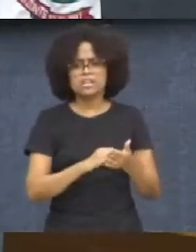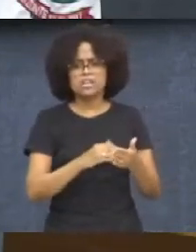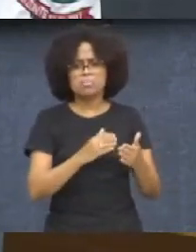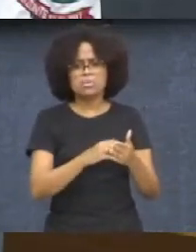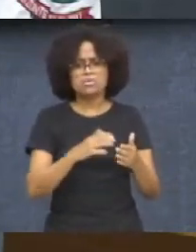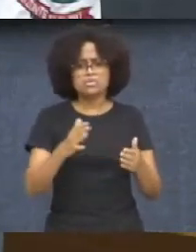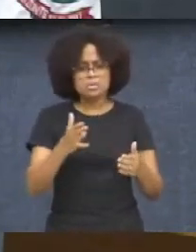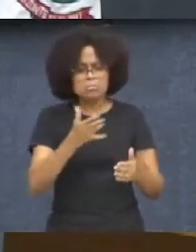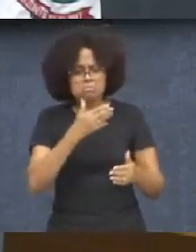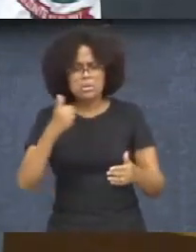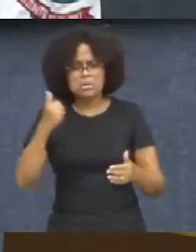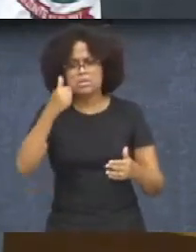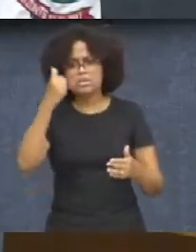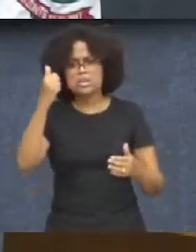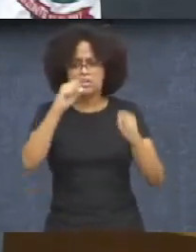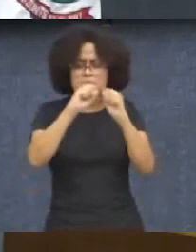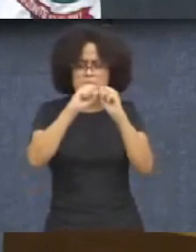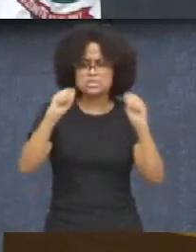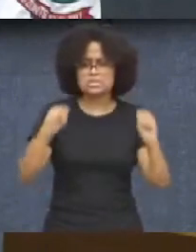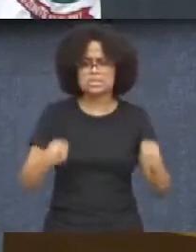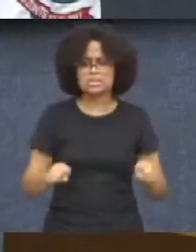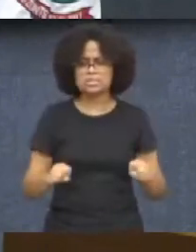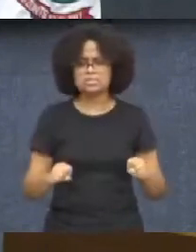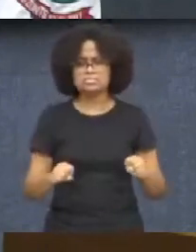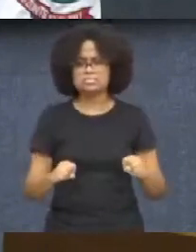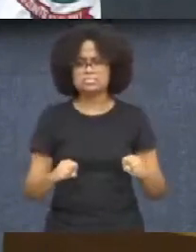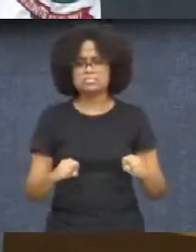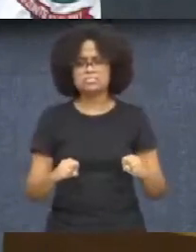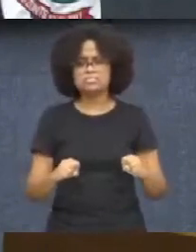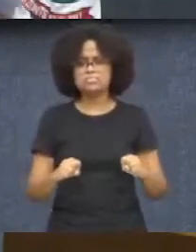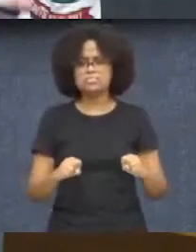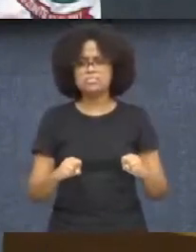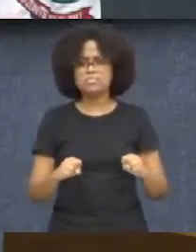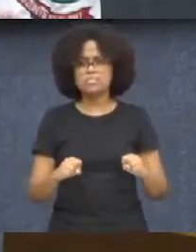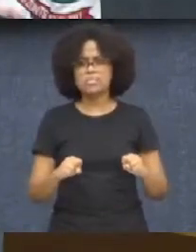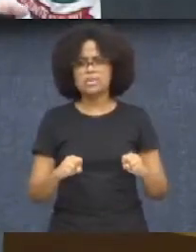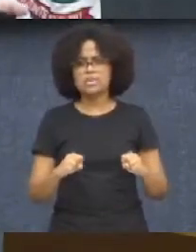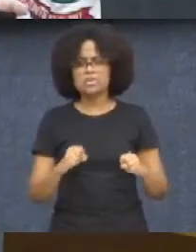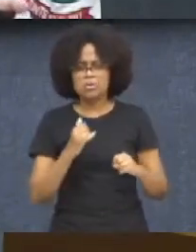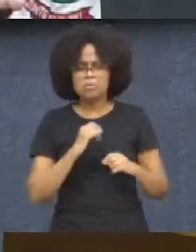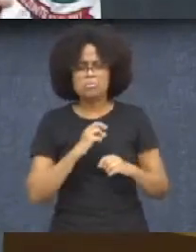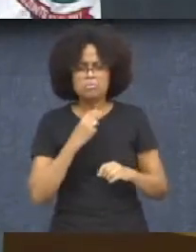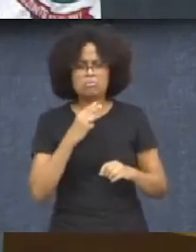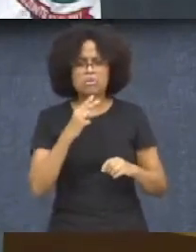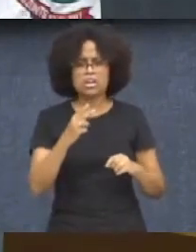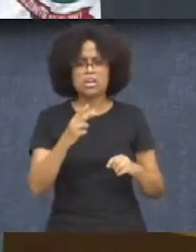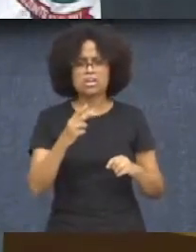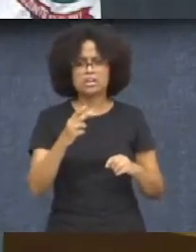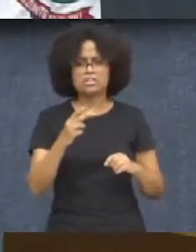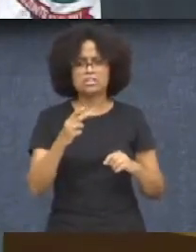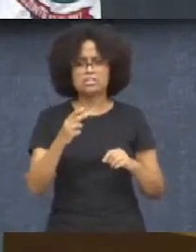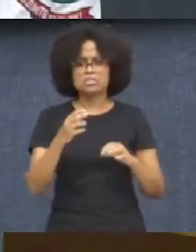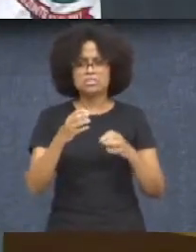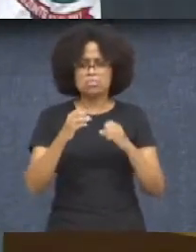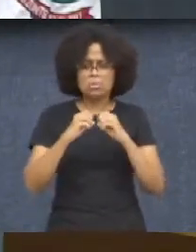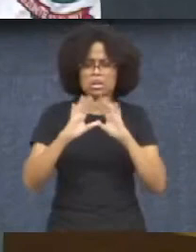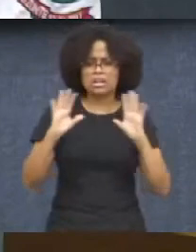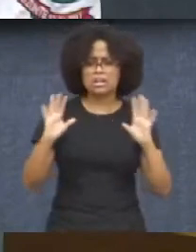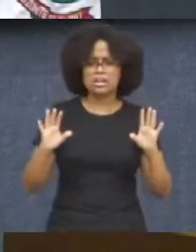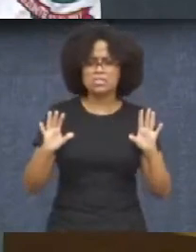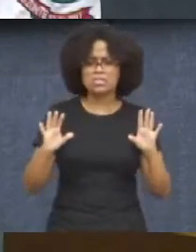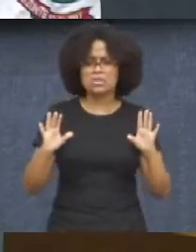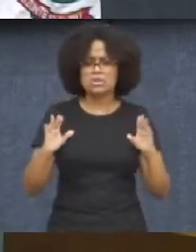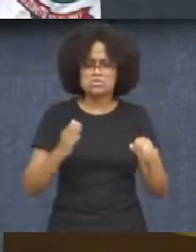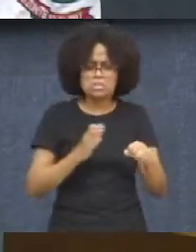aperfeiçoar o nosso sistema. Agora, vamos falar da maior obviedade. Tem cabimento se entrar no